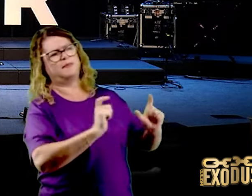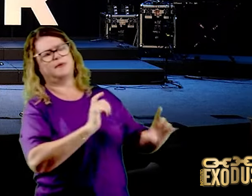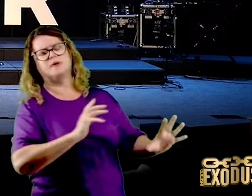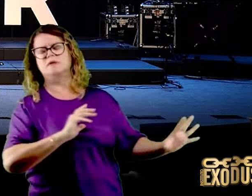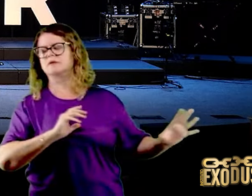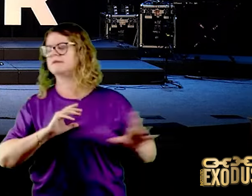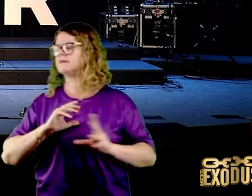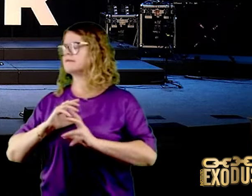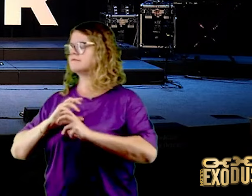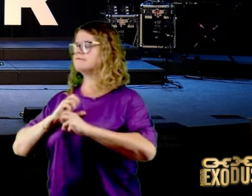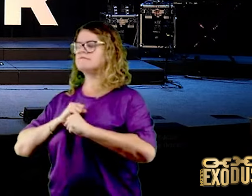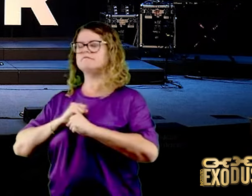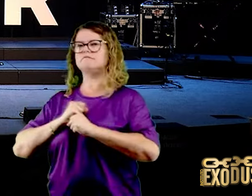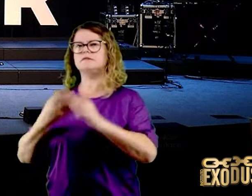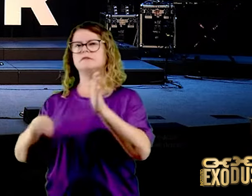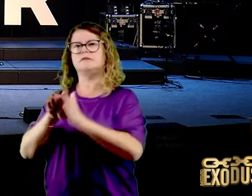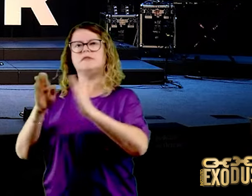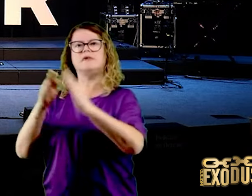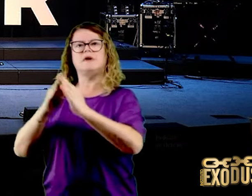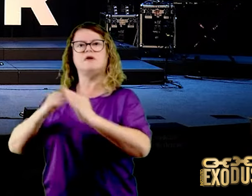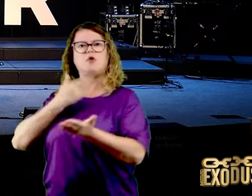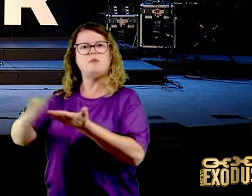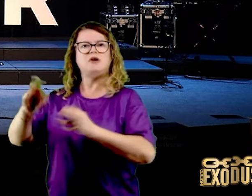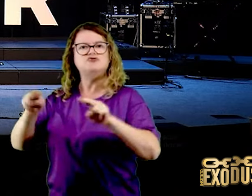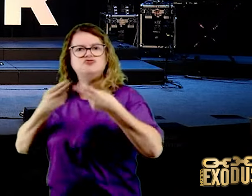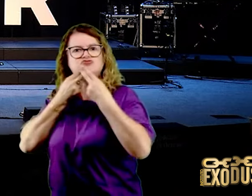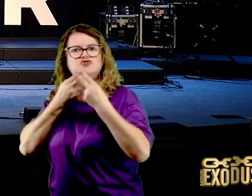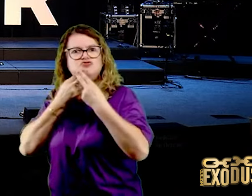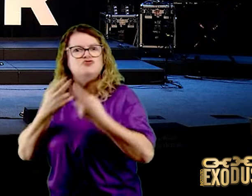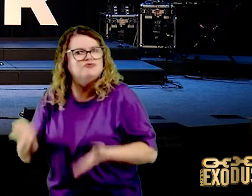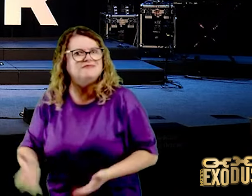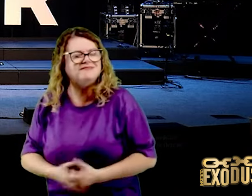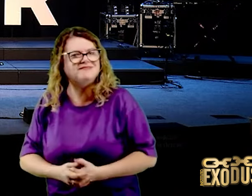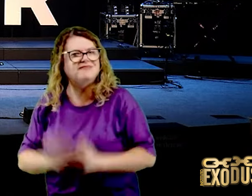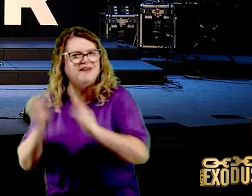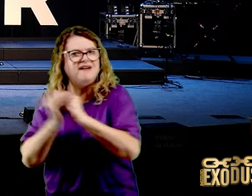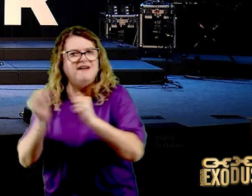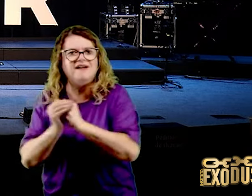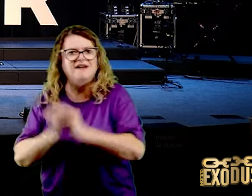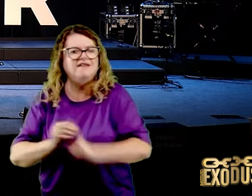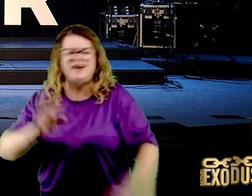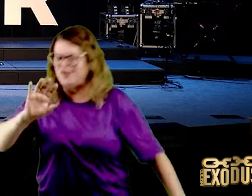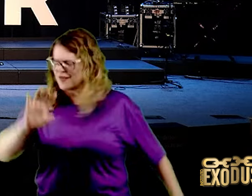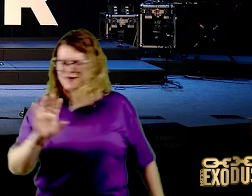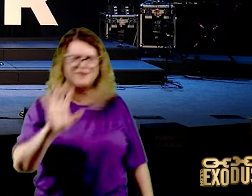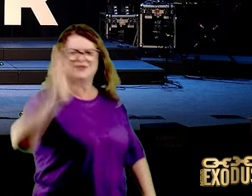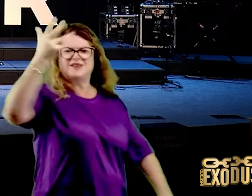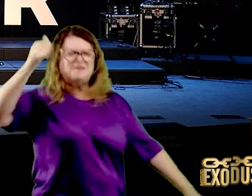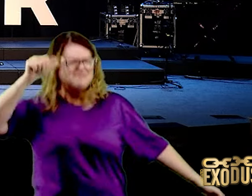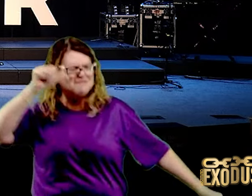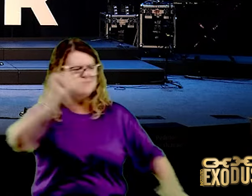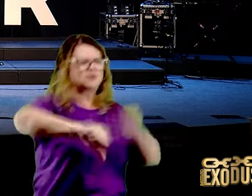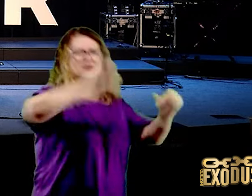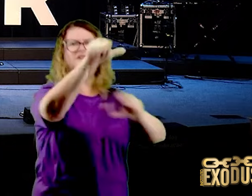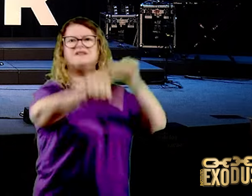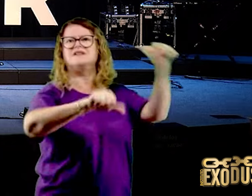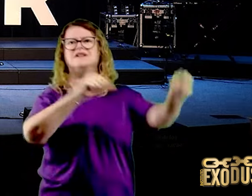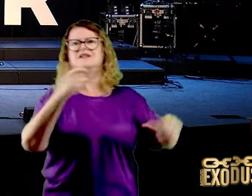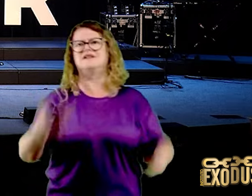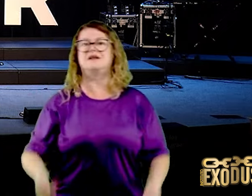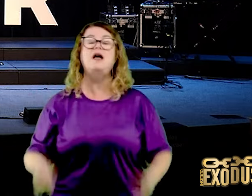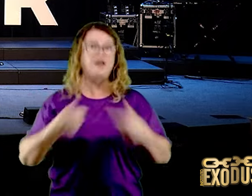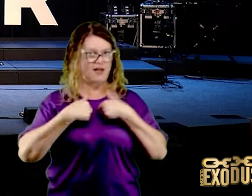Surpresa. Você vai causar o pânico. Eu orei por um familiar meu.